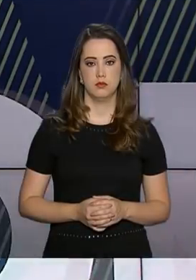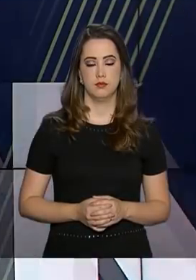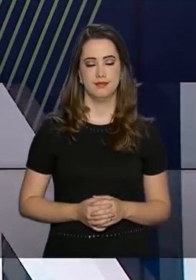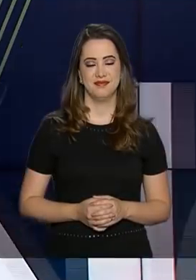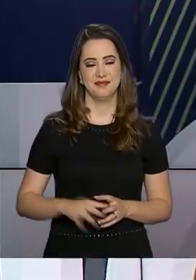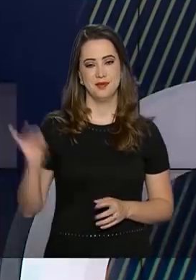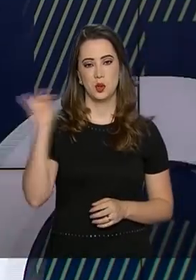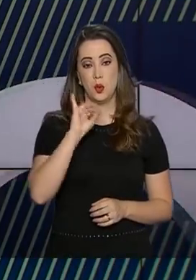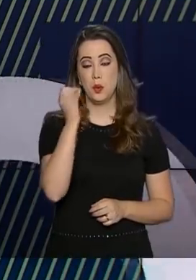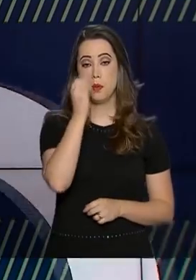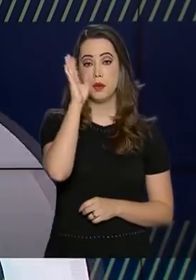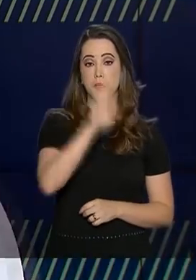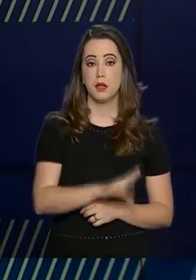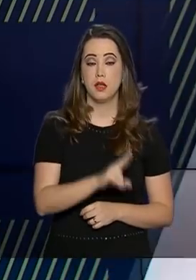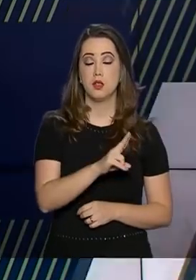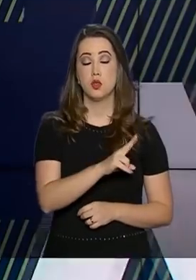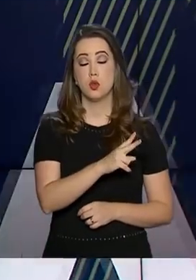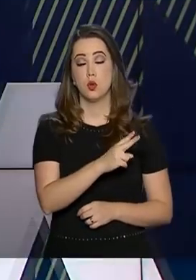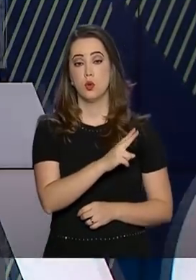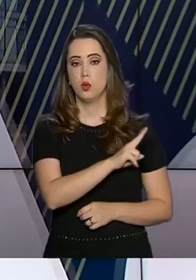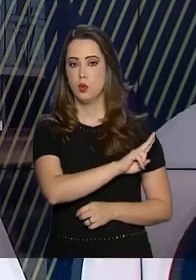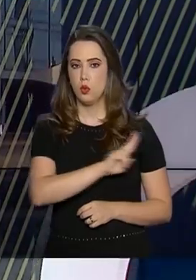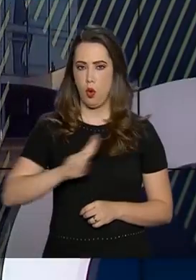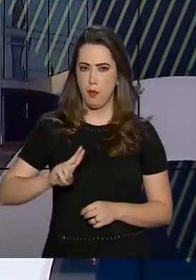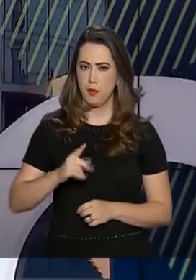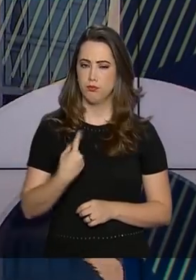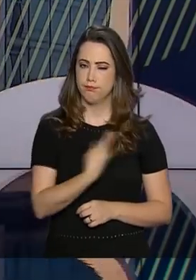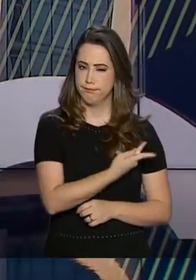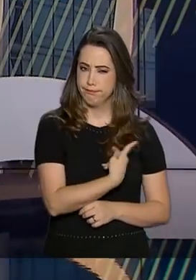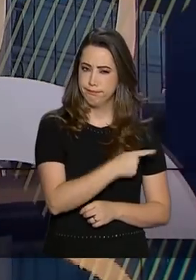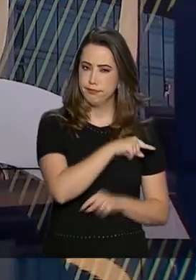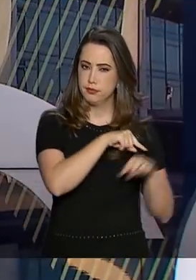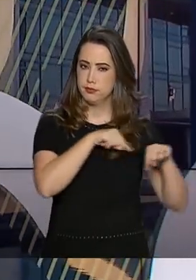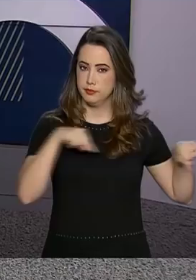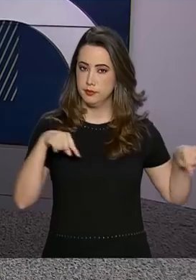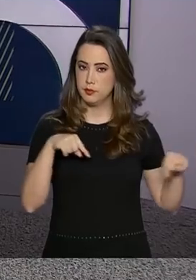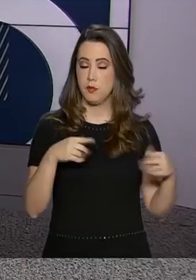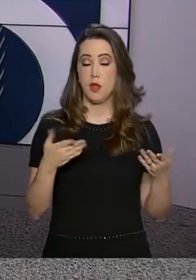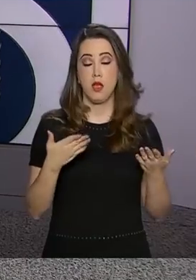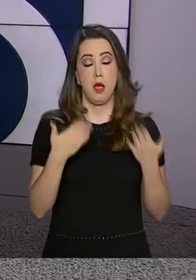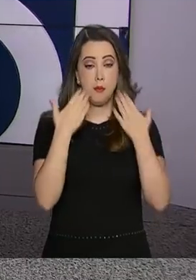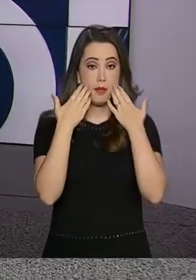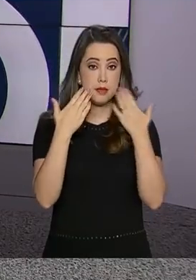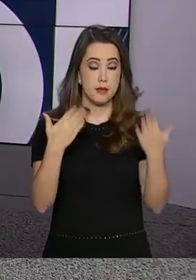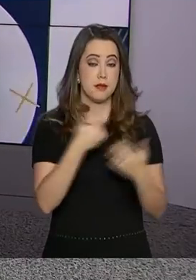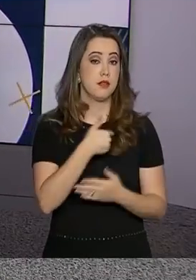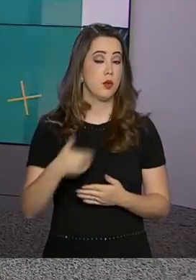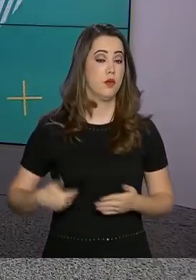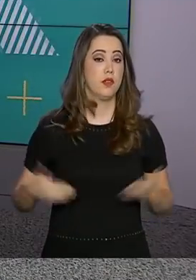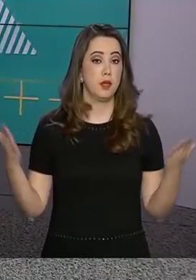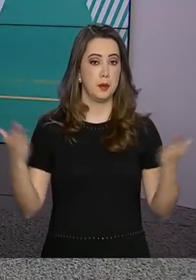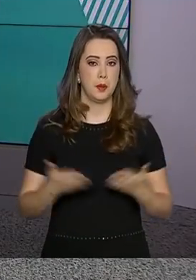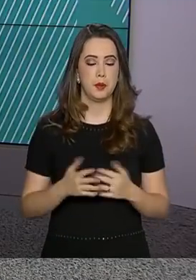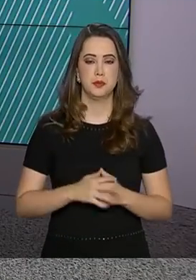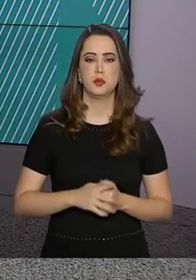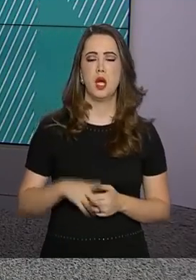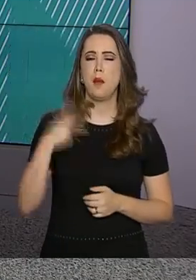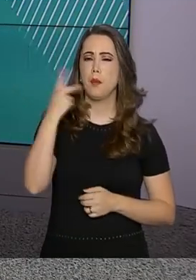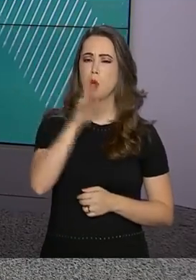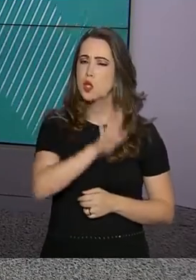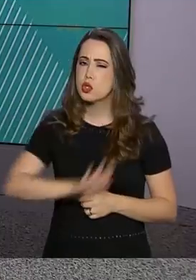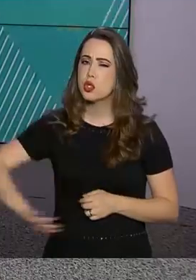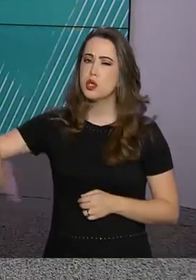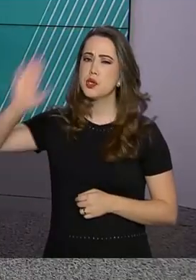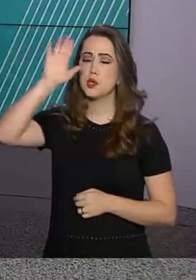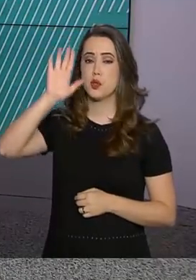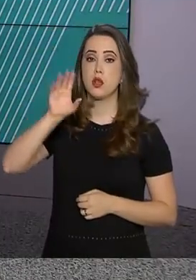Olá, boa tarde, eu sou Roberto Camargo e este é o Governo Agora. A Política Nacional de Resíduos Sólidos